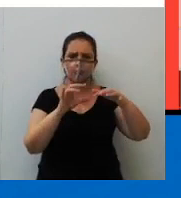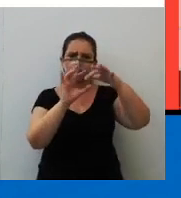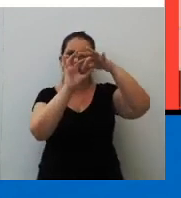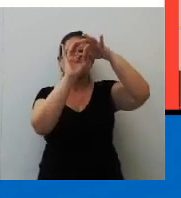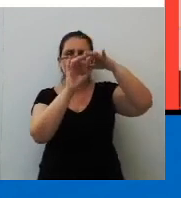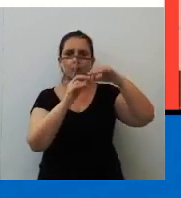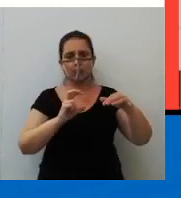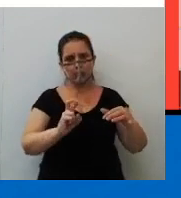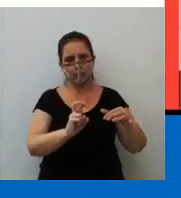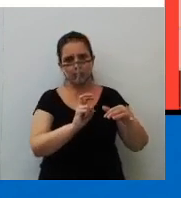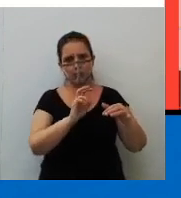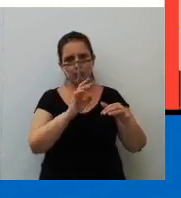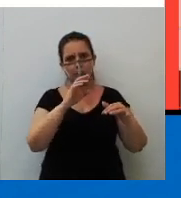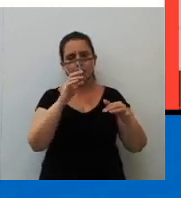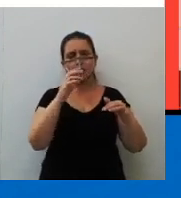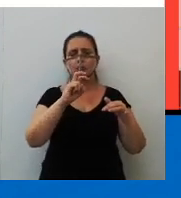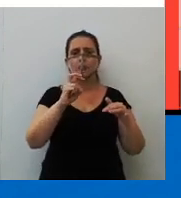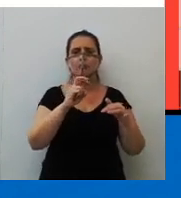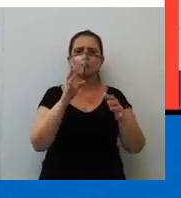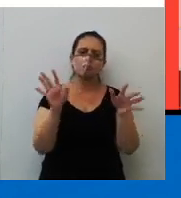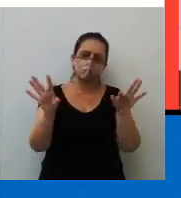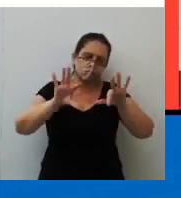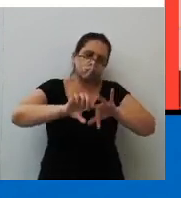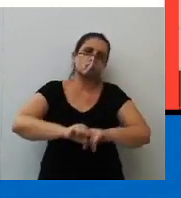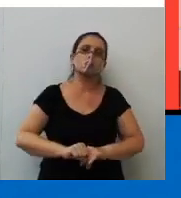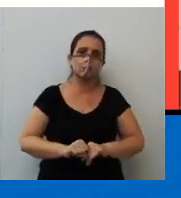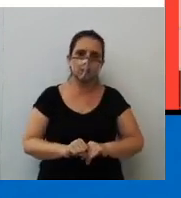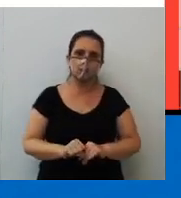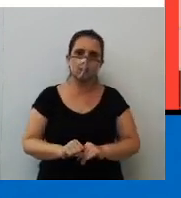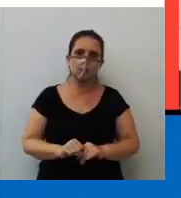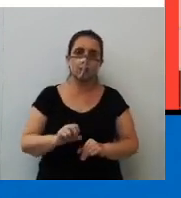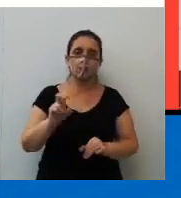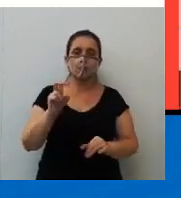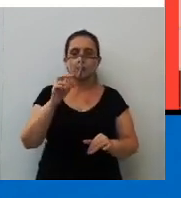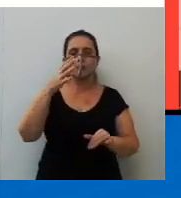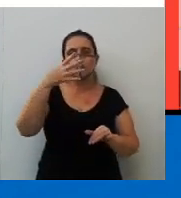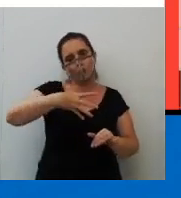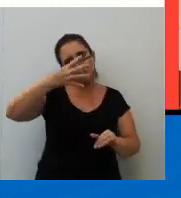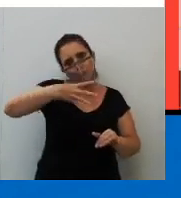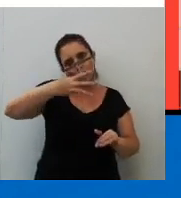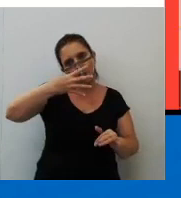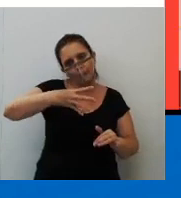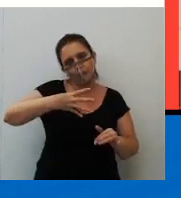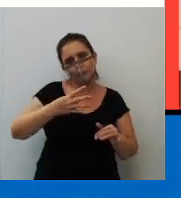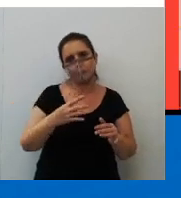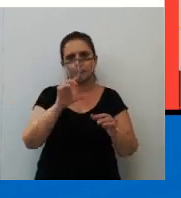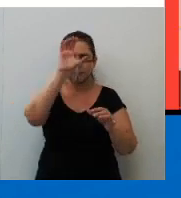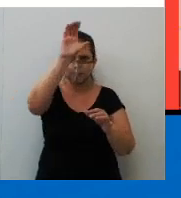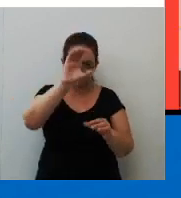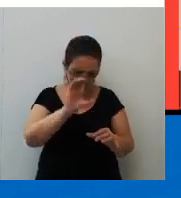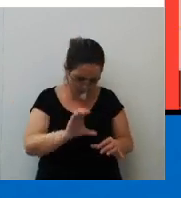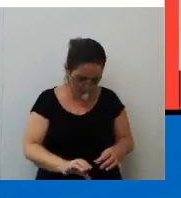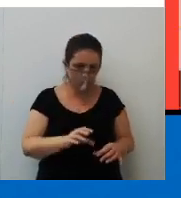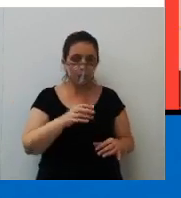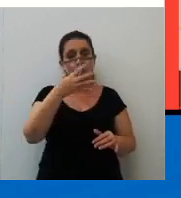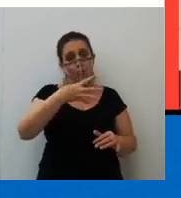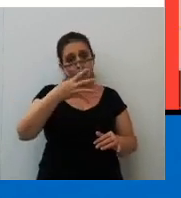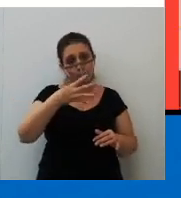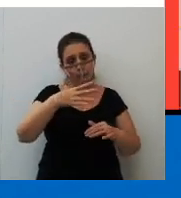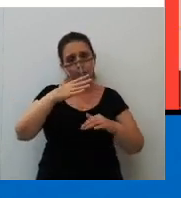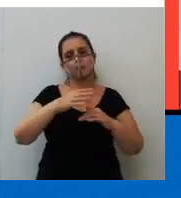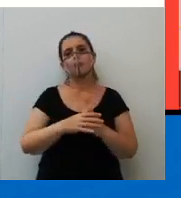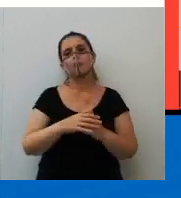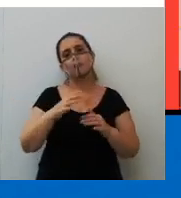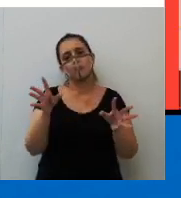E a quinta proposta é a conclusão. Né? A quinta... O quinto parágrafo. Desculpa. O quarto parágrafo. Que é a quinta competência.